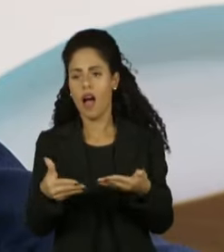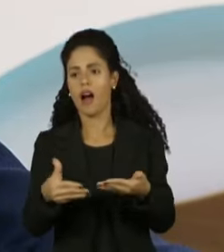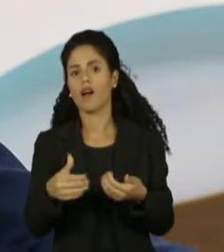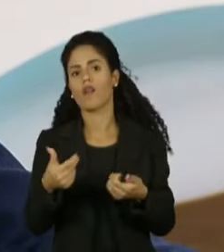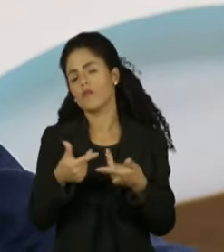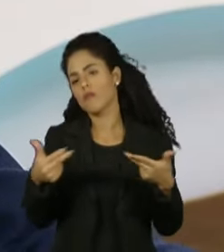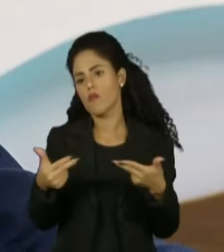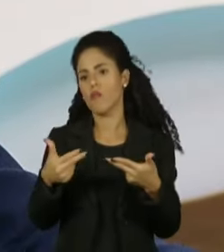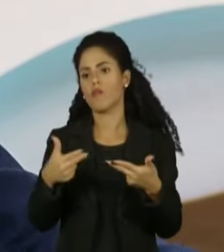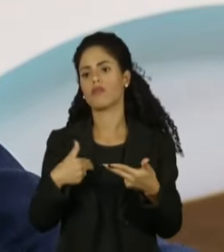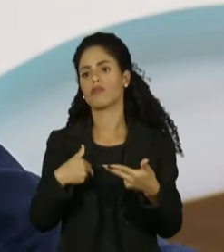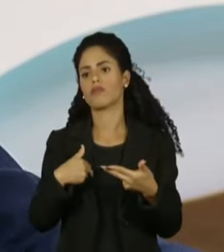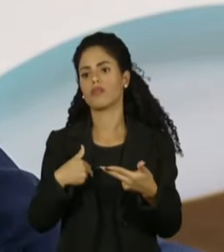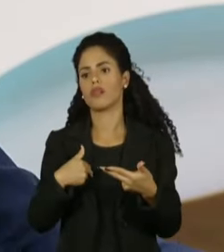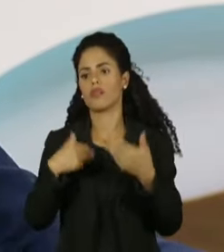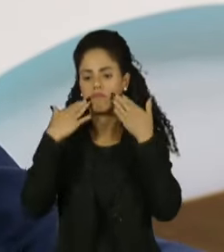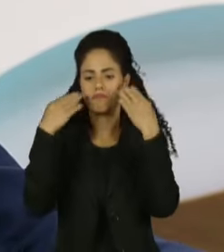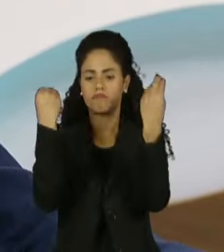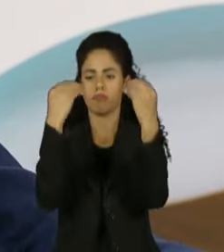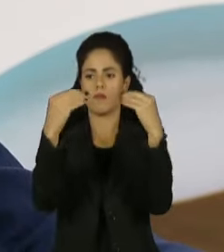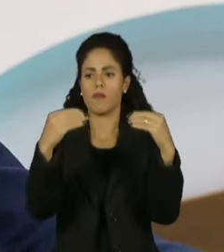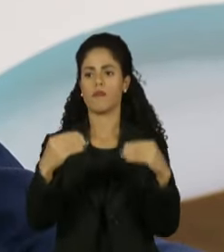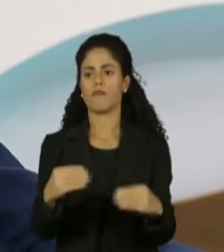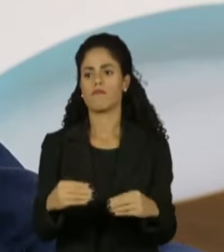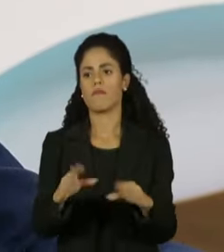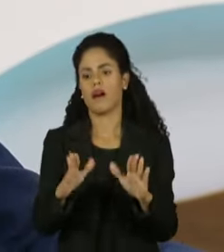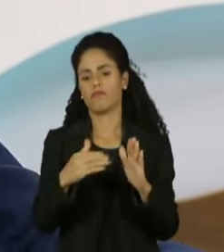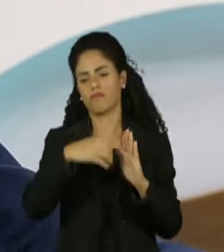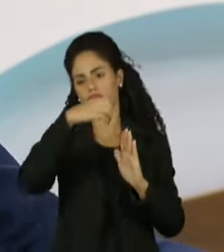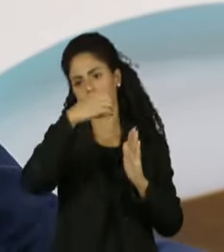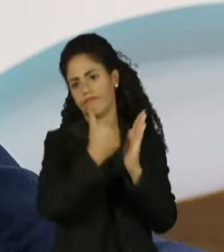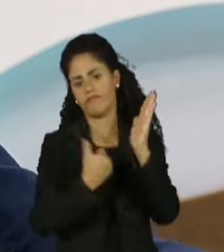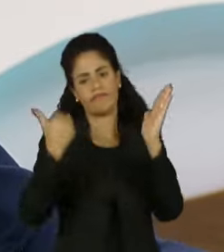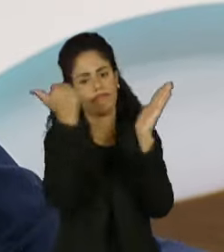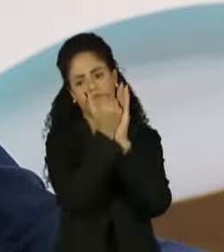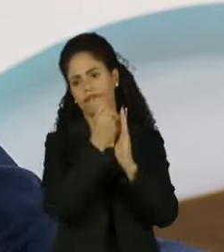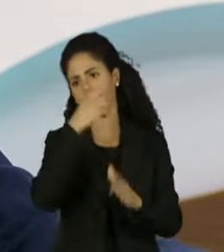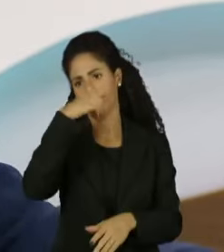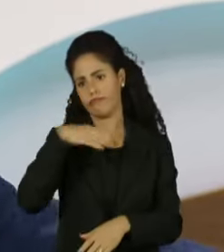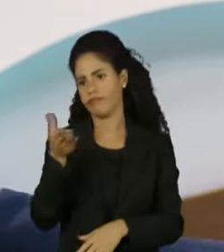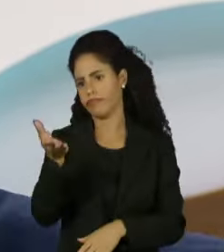gradação ou se expuser ou tiver um excesso, está aí a legislação para puni-los. Tchau.